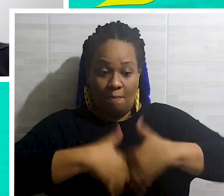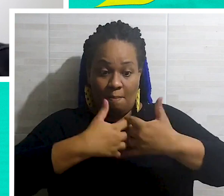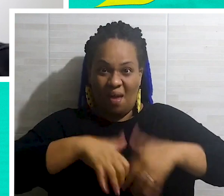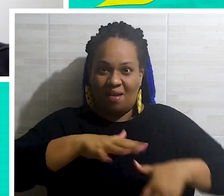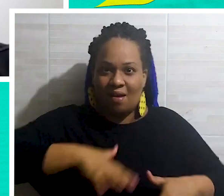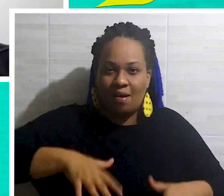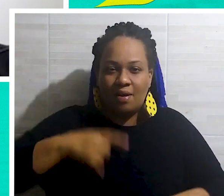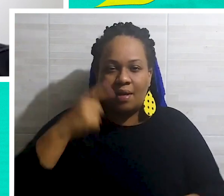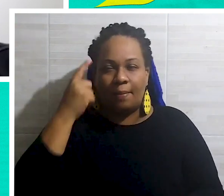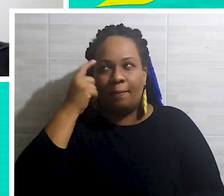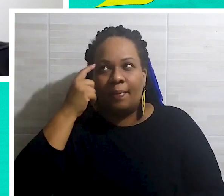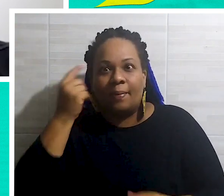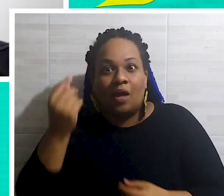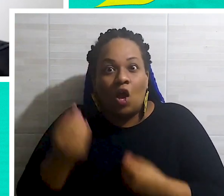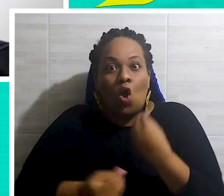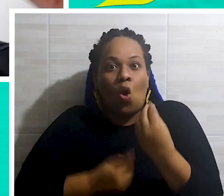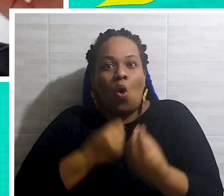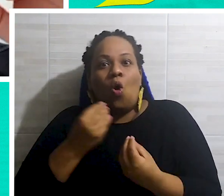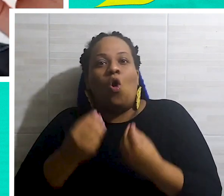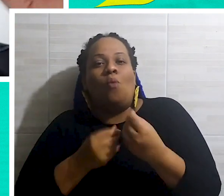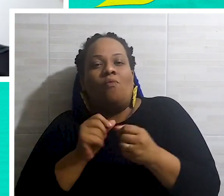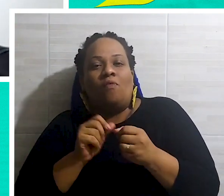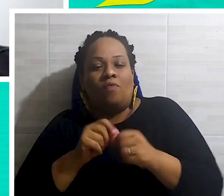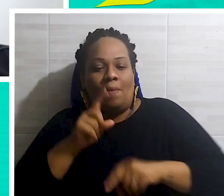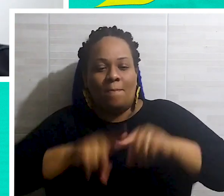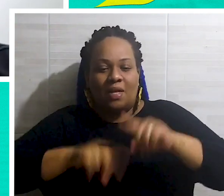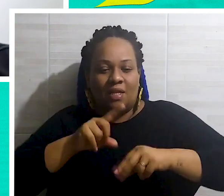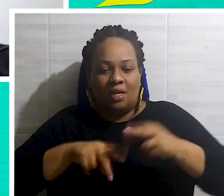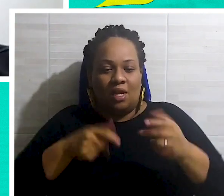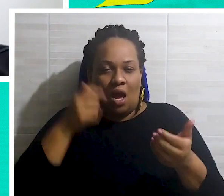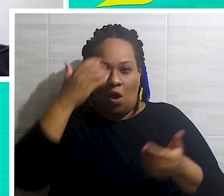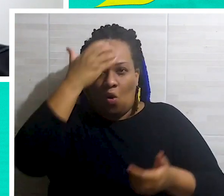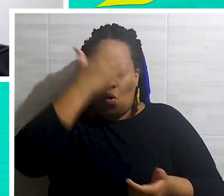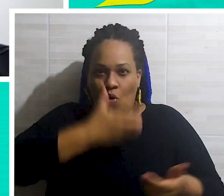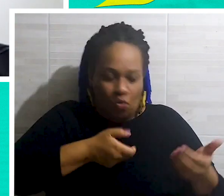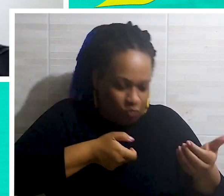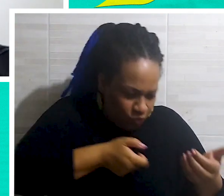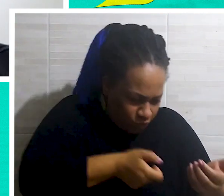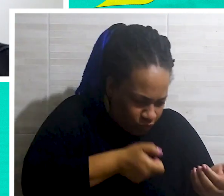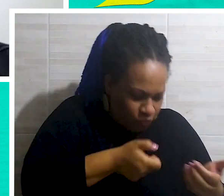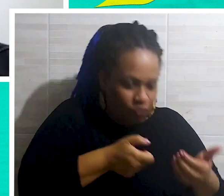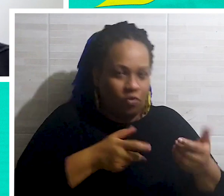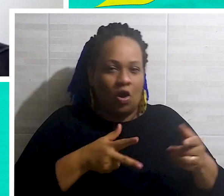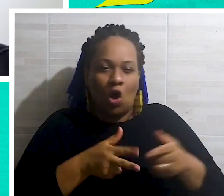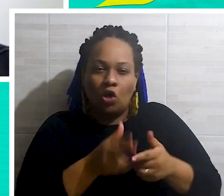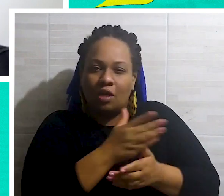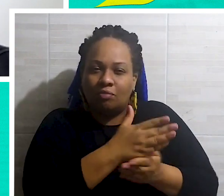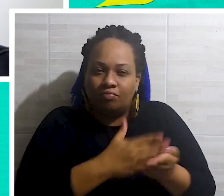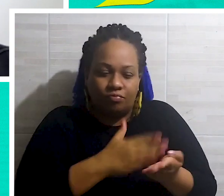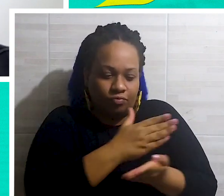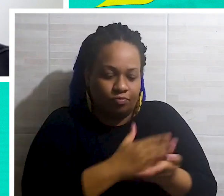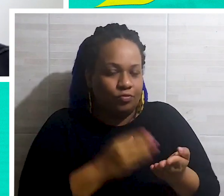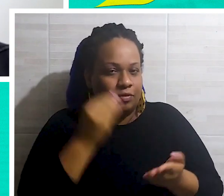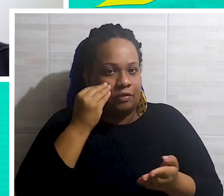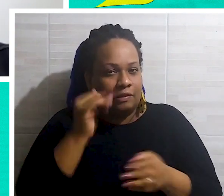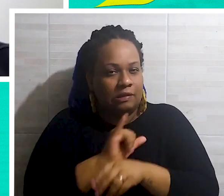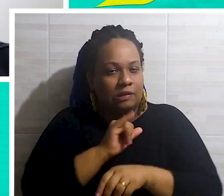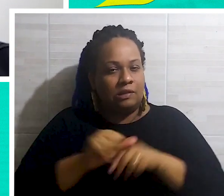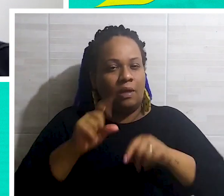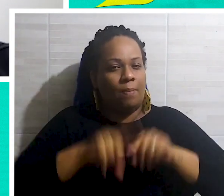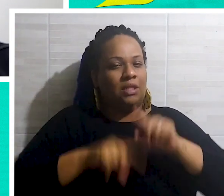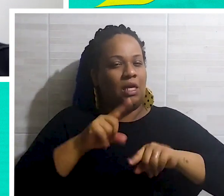mecânica, a gente está começando agora a pensar como fazer para cortar material, soldar material. Então, é algo que a está elaborando aí.